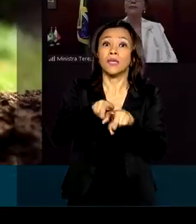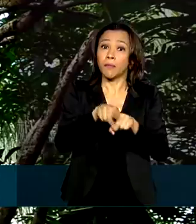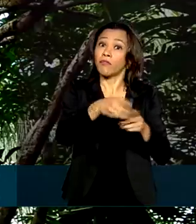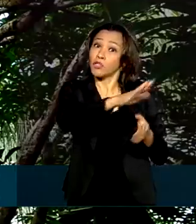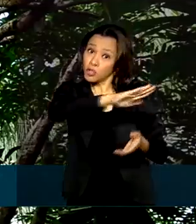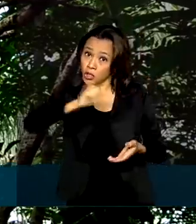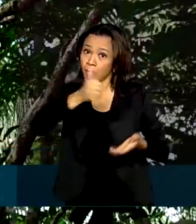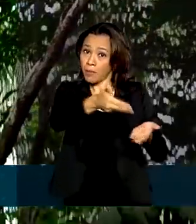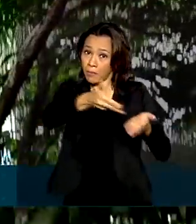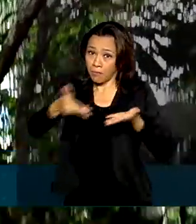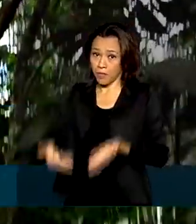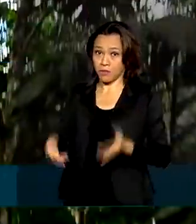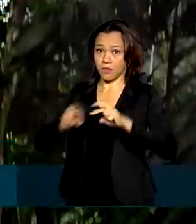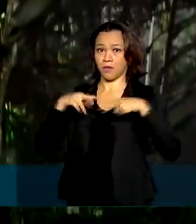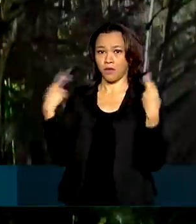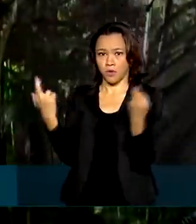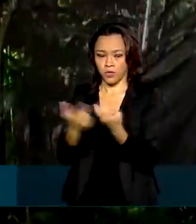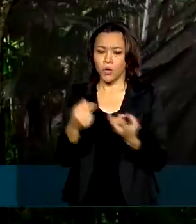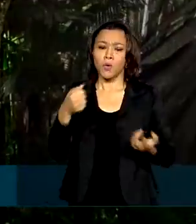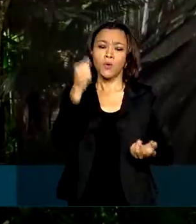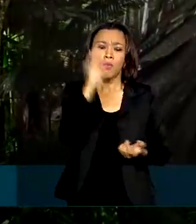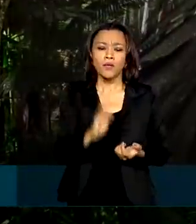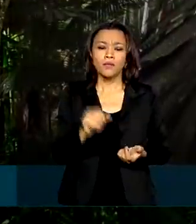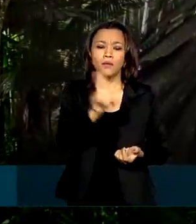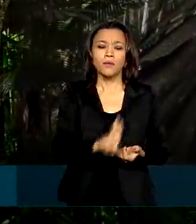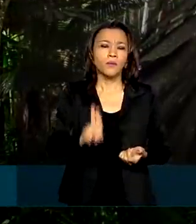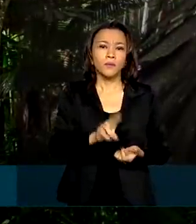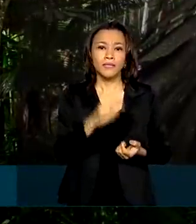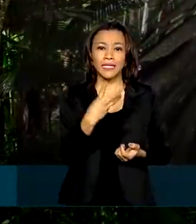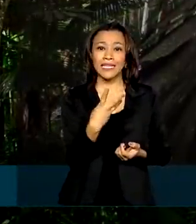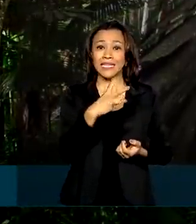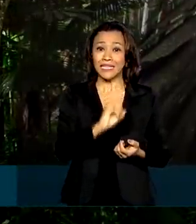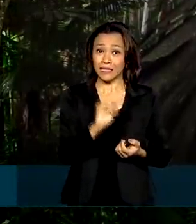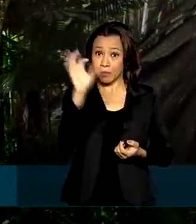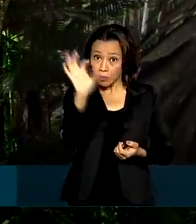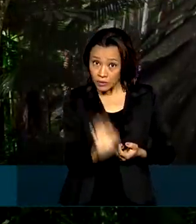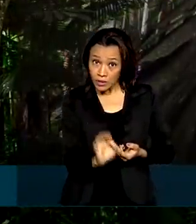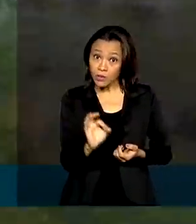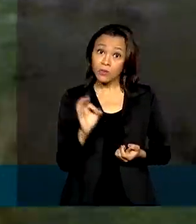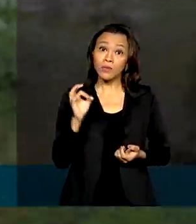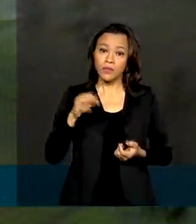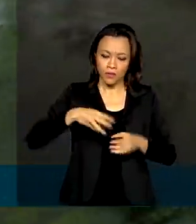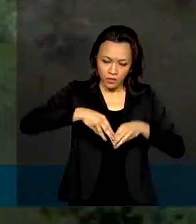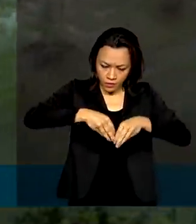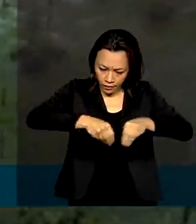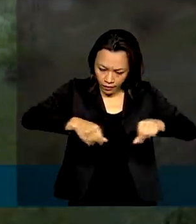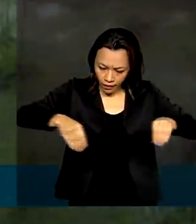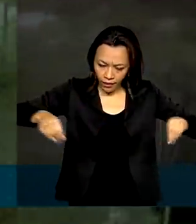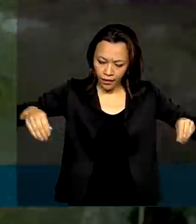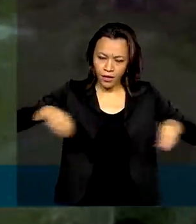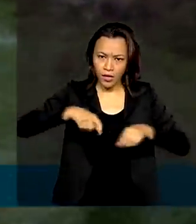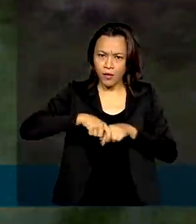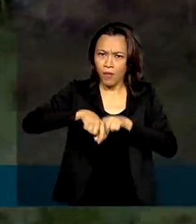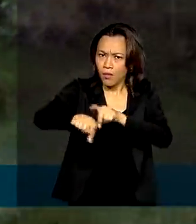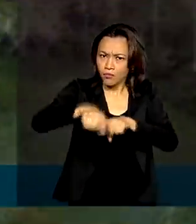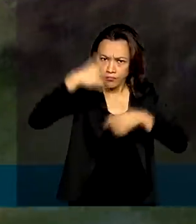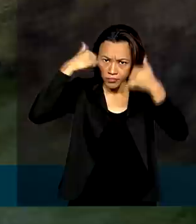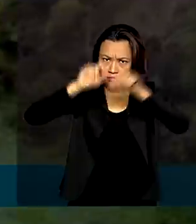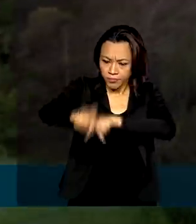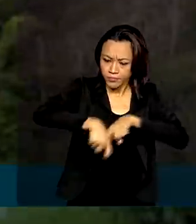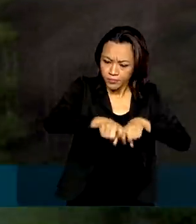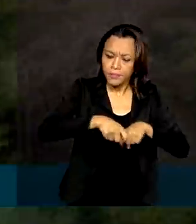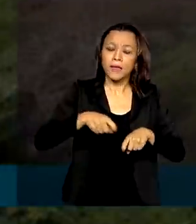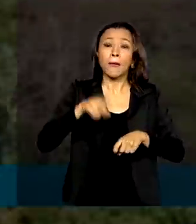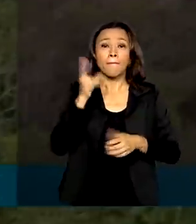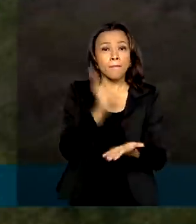pública e lembrou que o Brasil utiliza apenas 30% de sua área para agropecuária, mantendo mais de 66